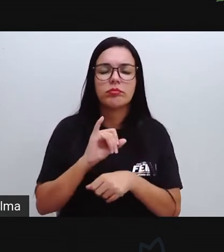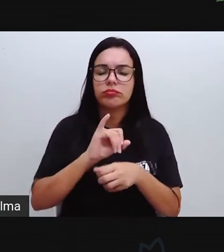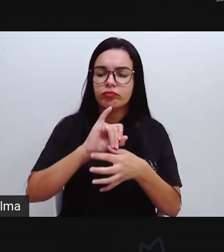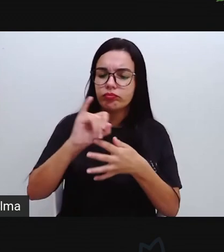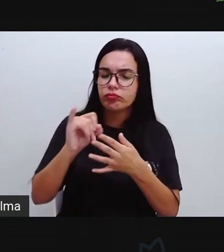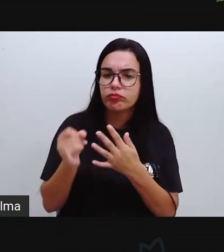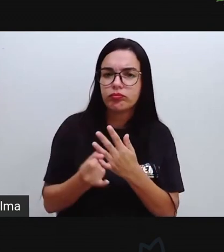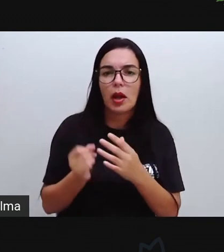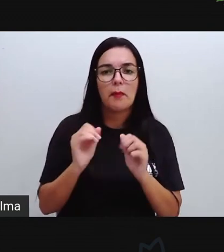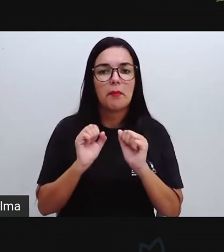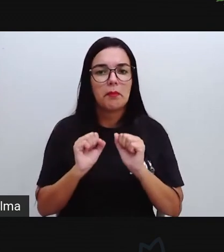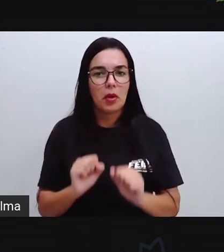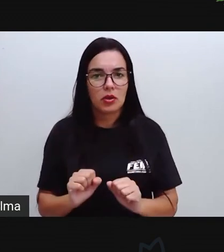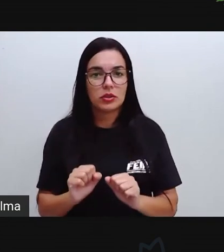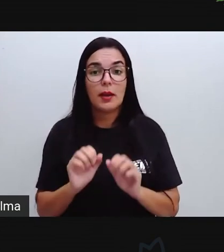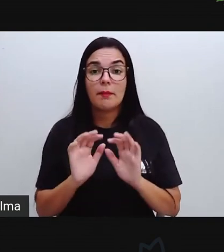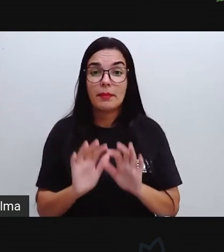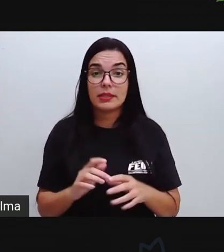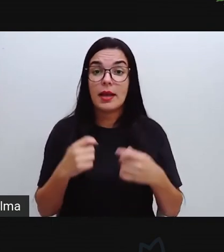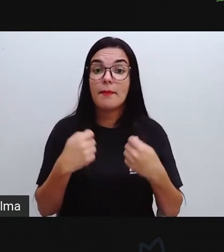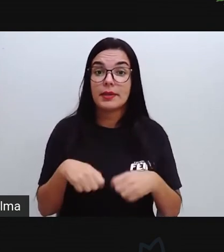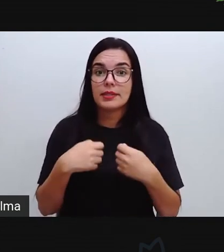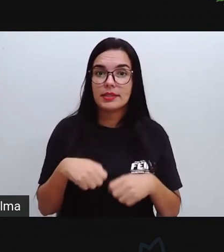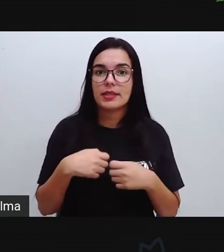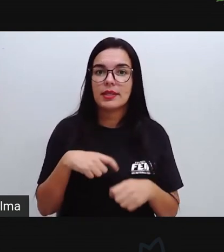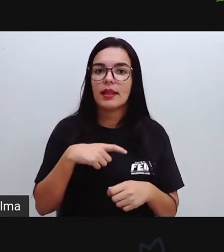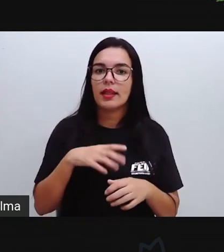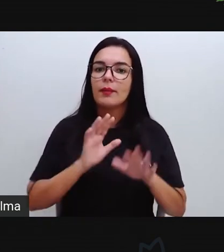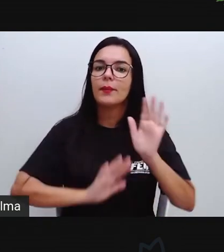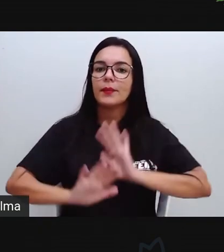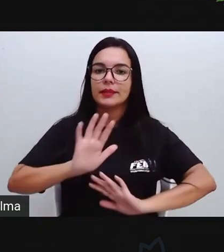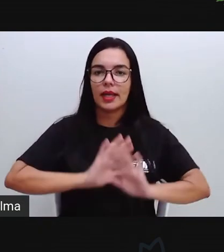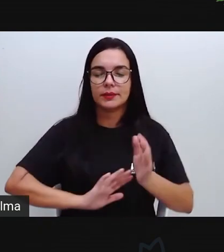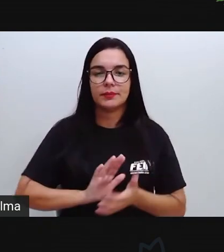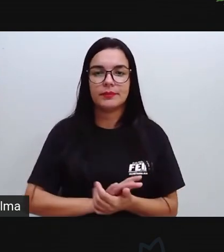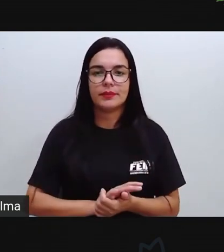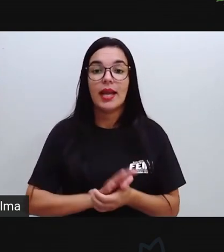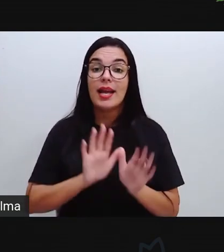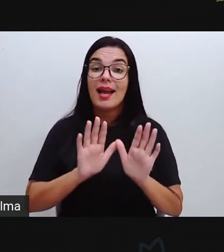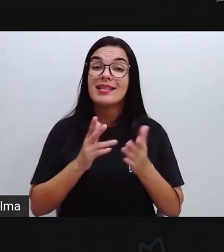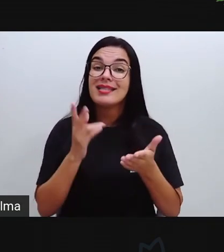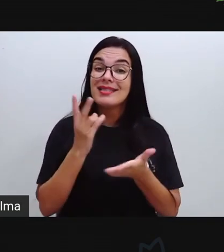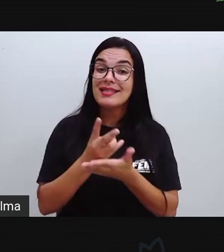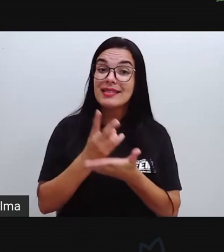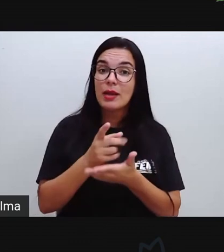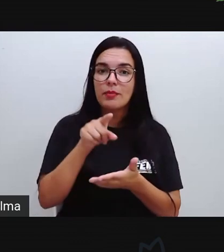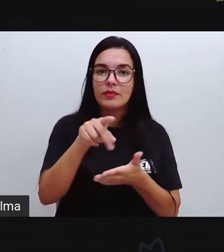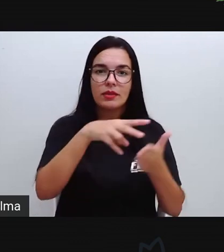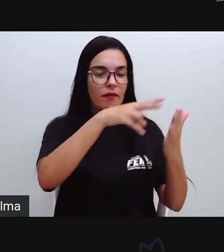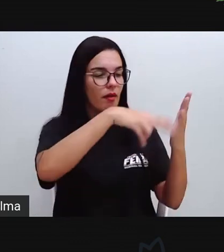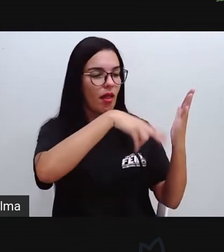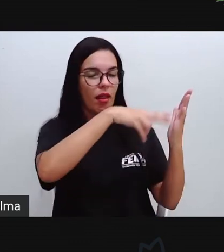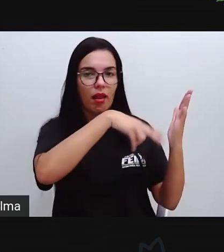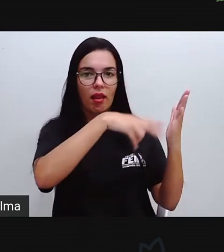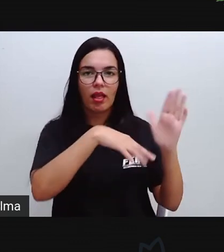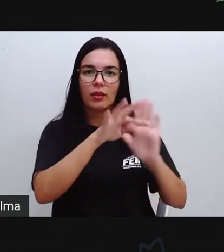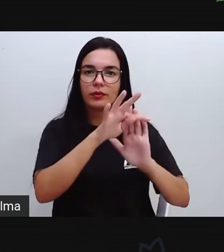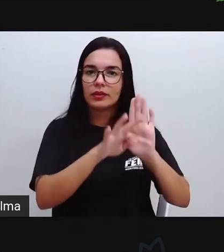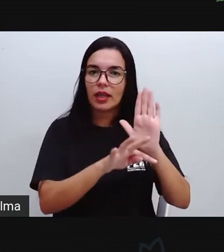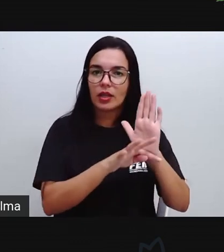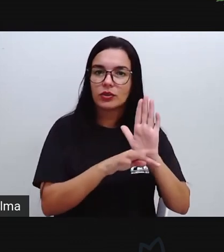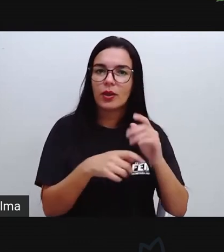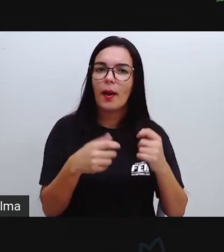escrever em voz alta, né? Coloque uma entonação aí que aí vocês vão perceber o que está faltando de acentos, de